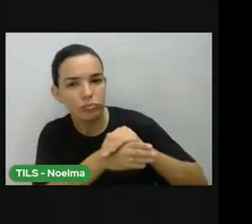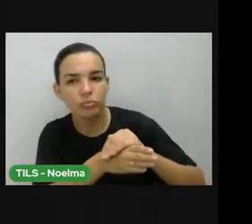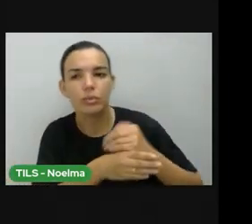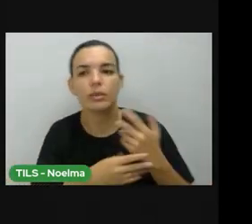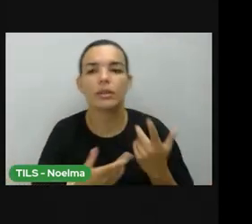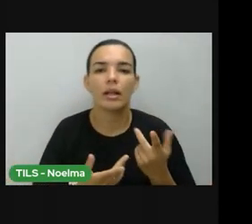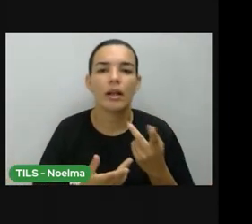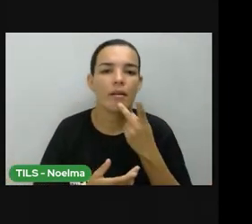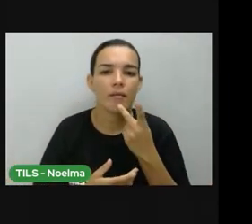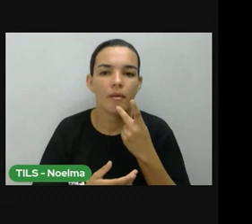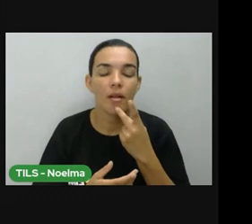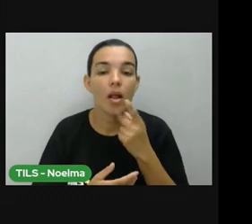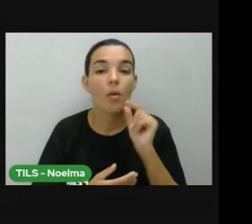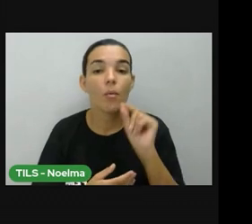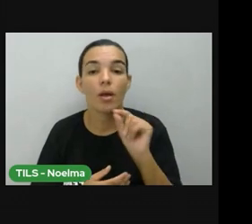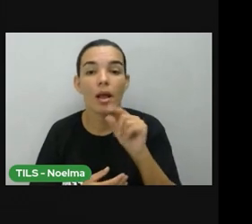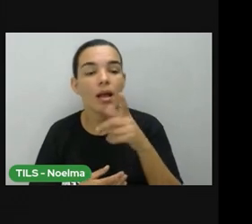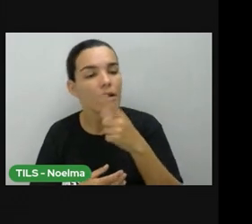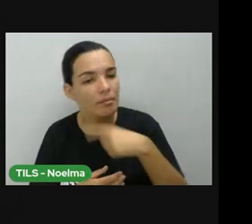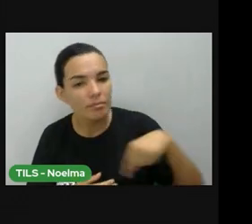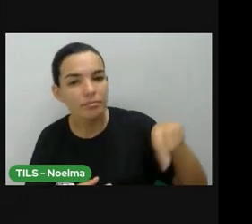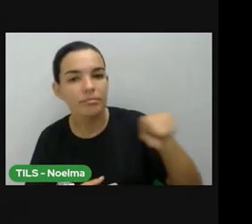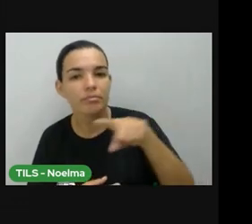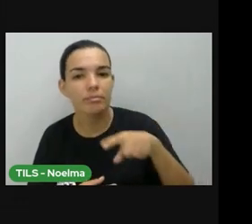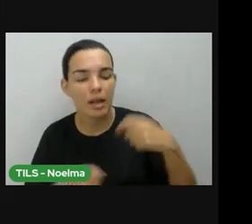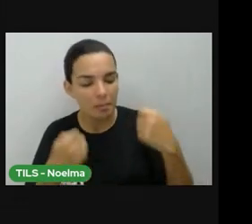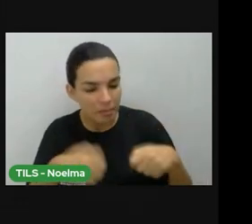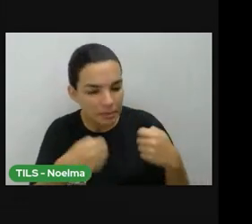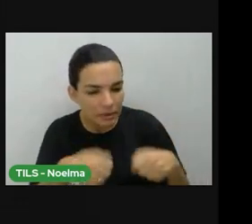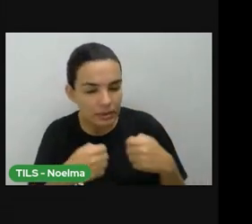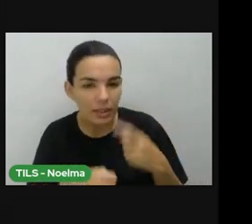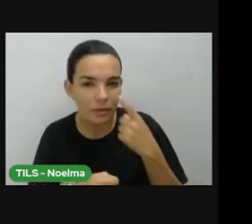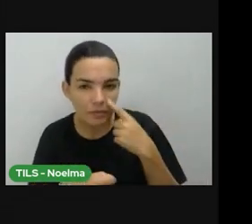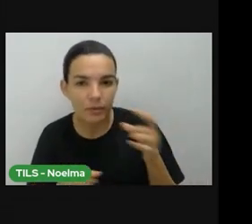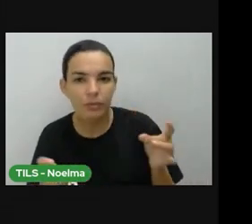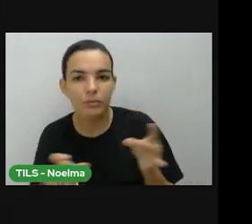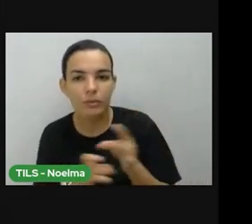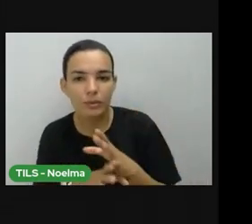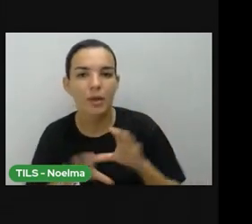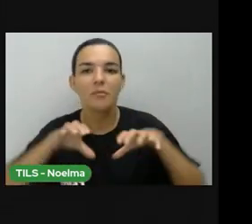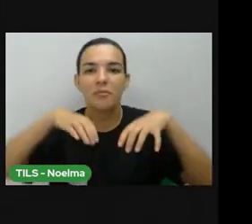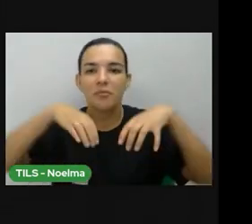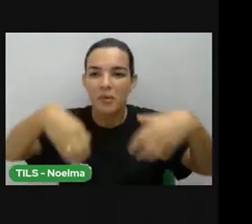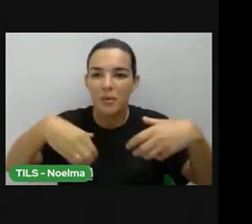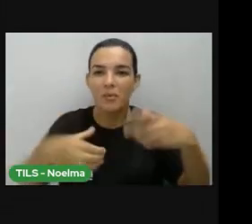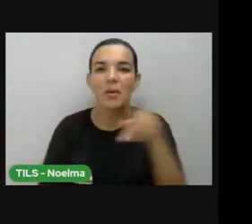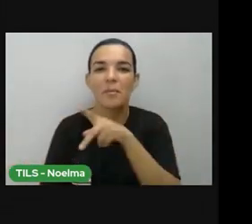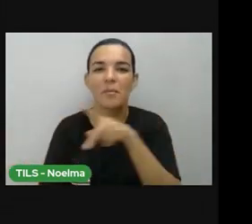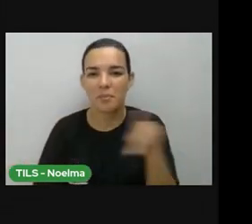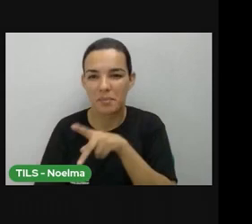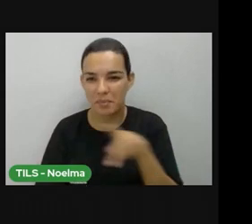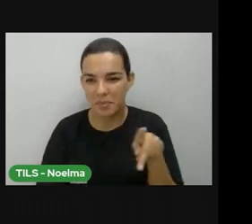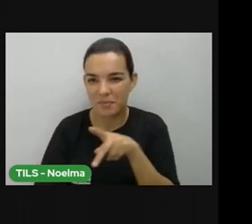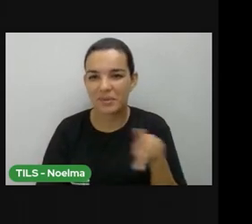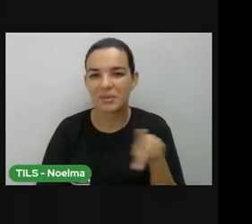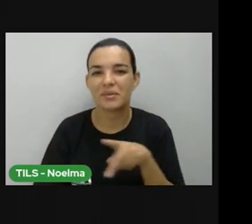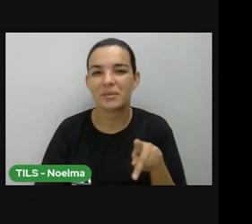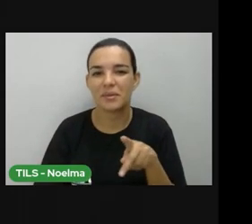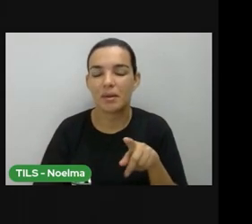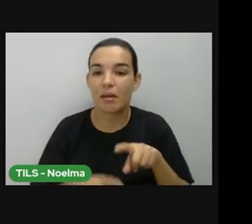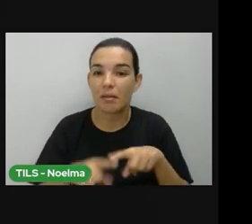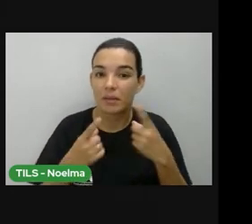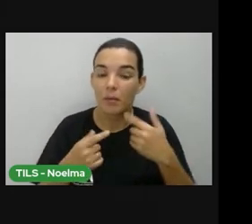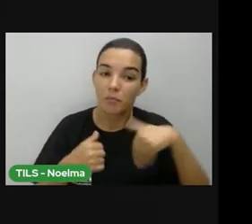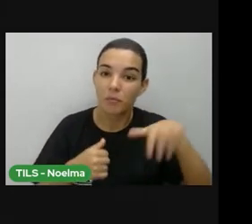ponto que elas, mesmo, pelas necessidades, terminaram se formando em professora leita, e foi